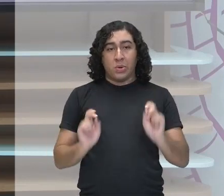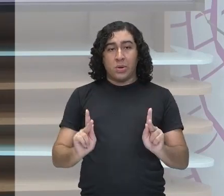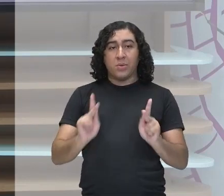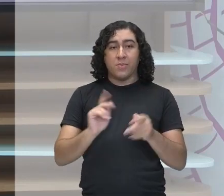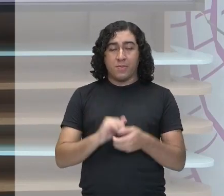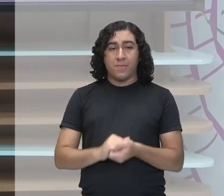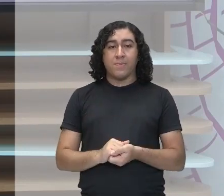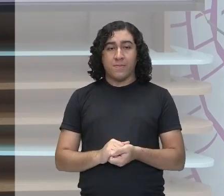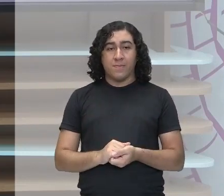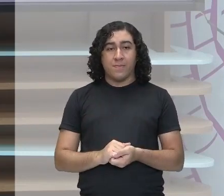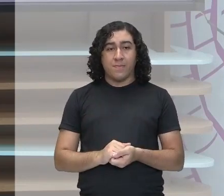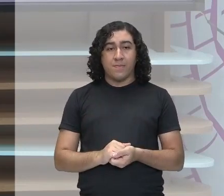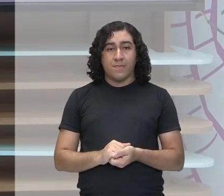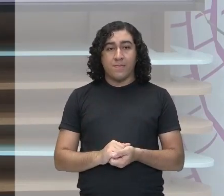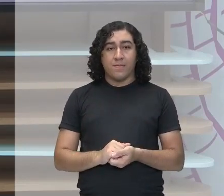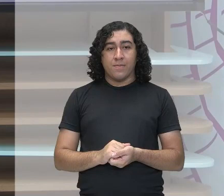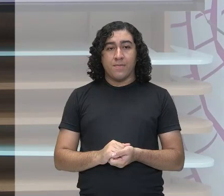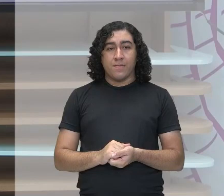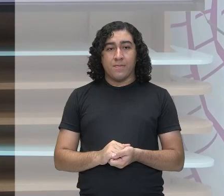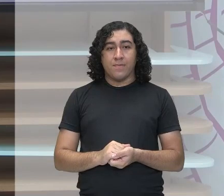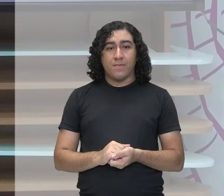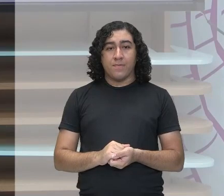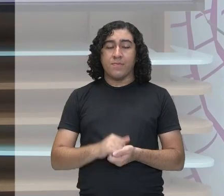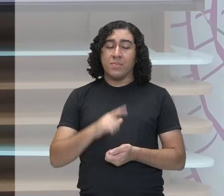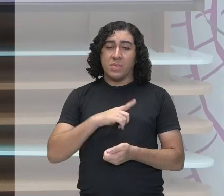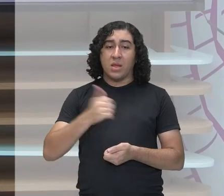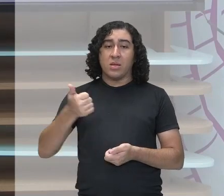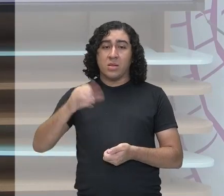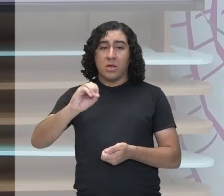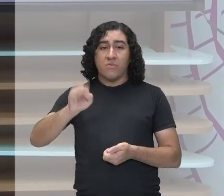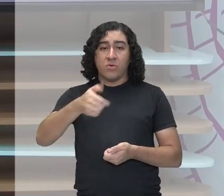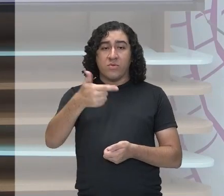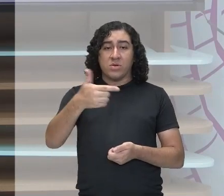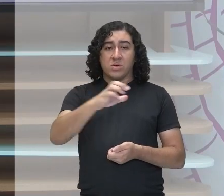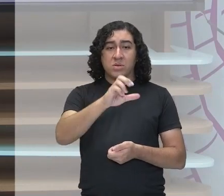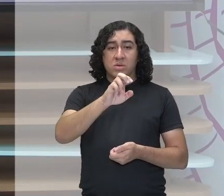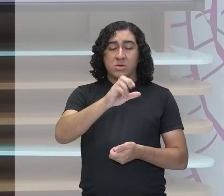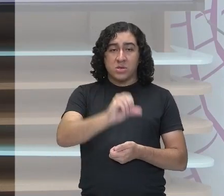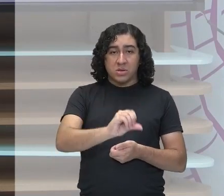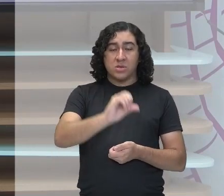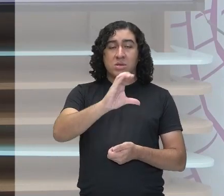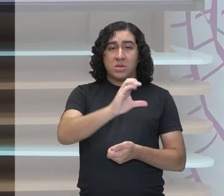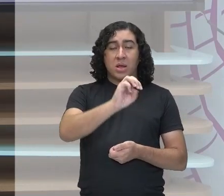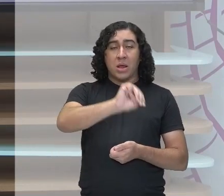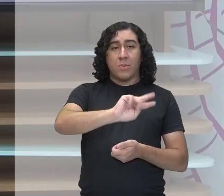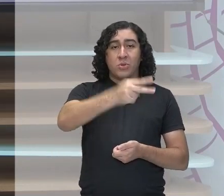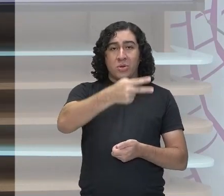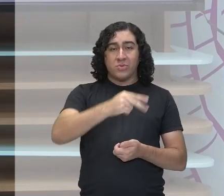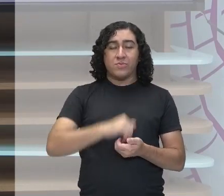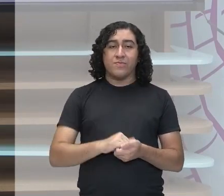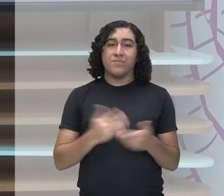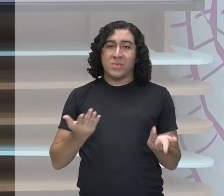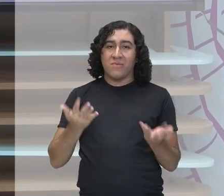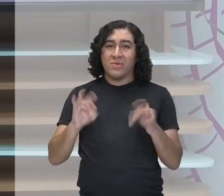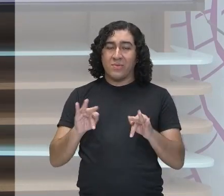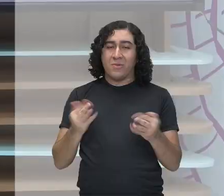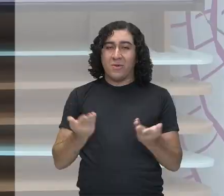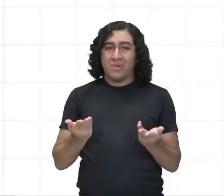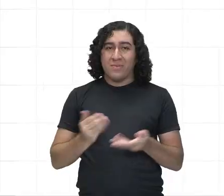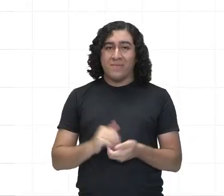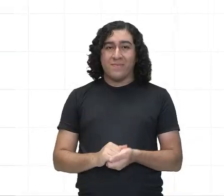em redor do carrossel, de 50 centímetros ou 0,5 metros. Muito bem. Finalizamos por aqui.